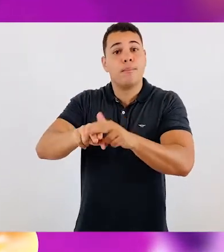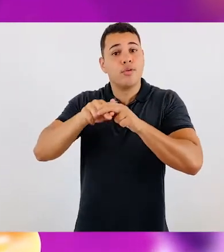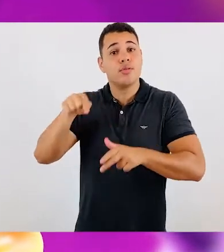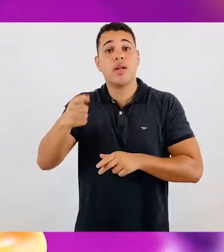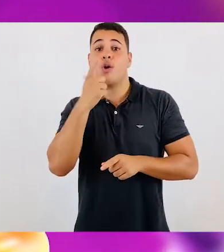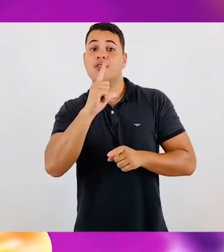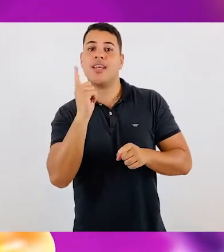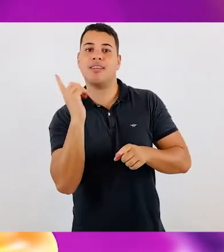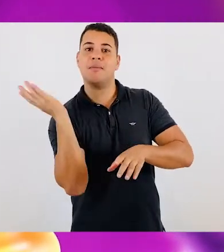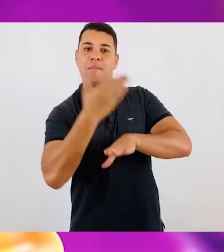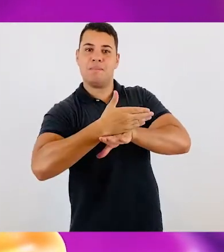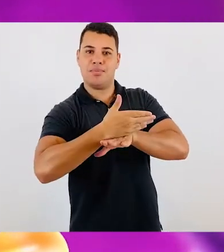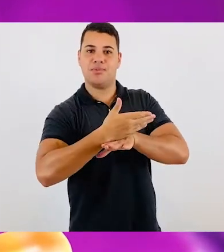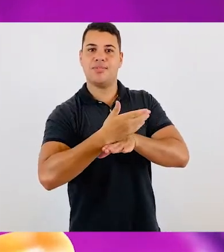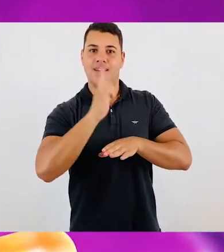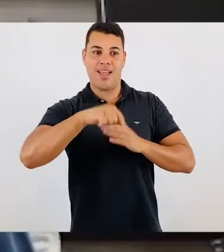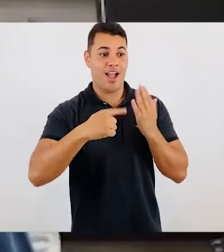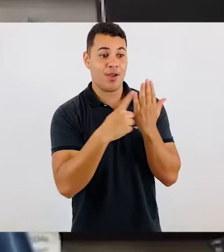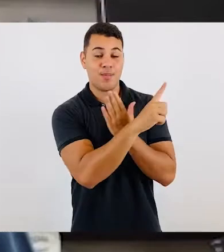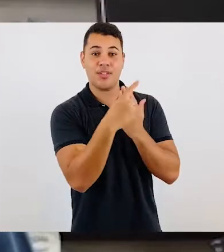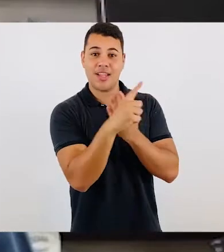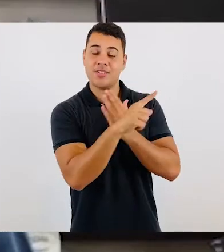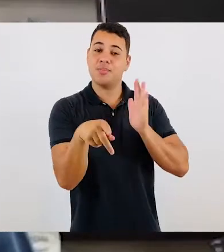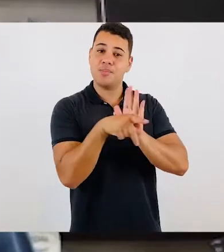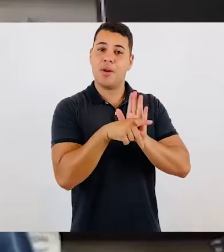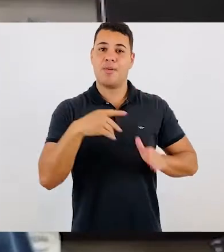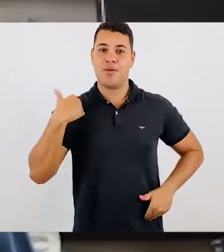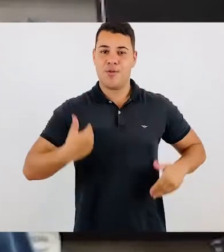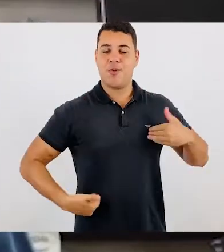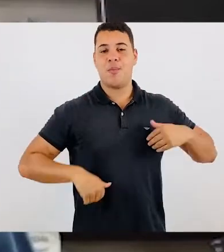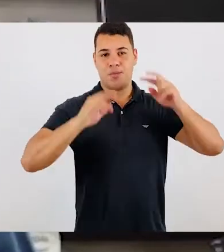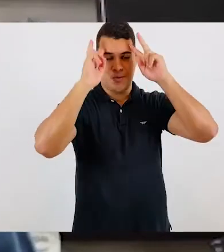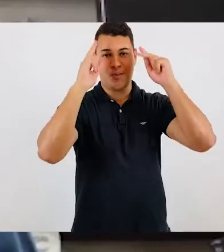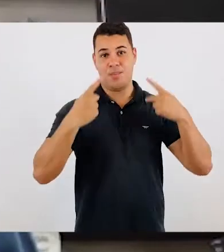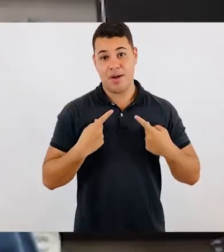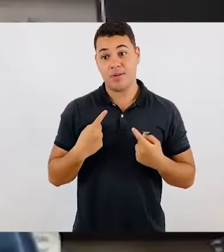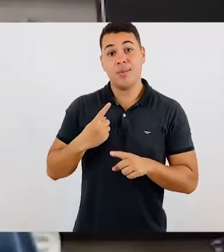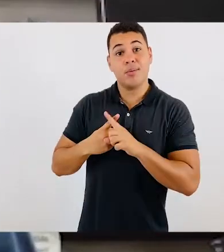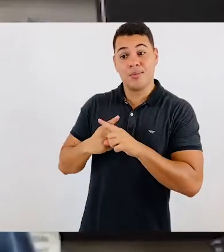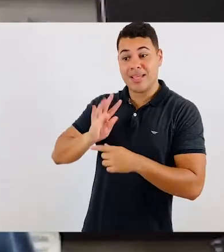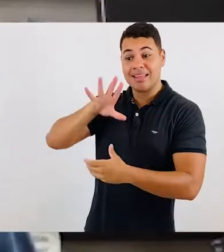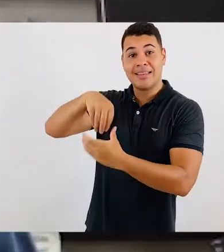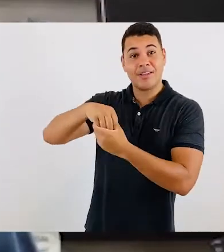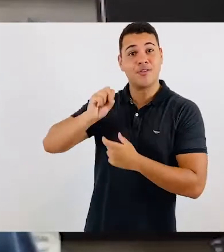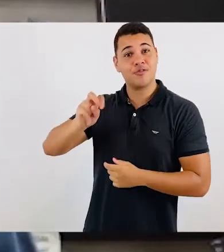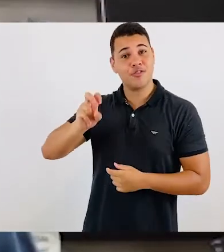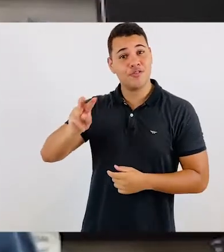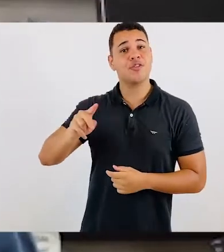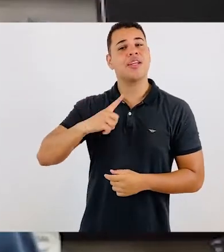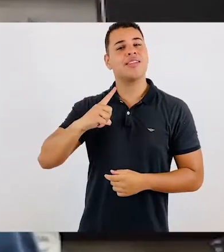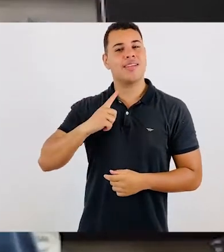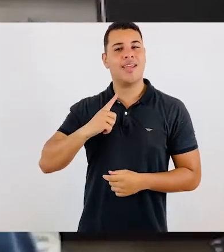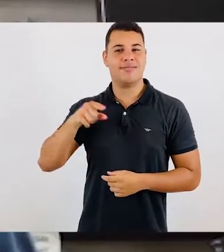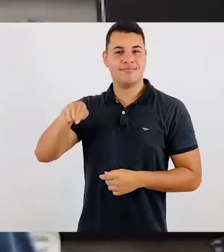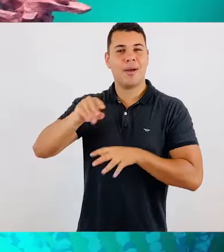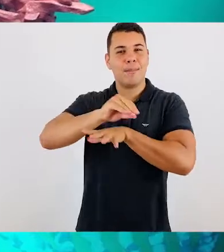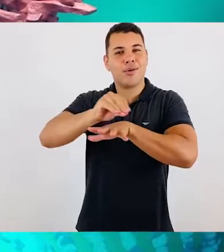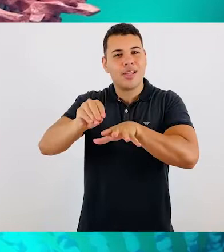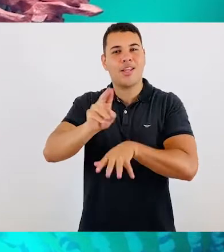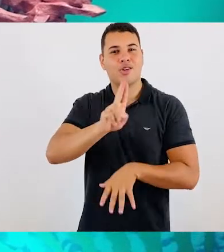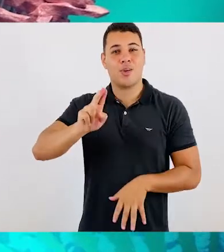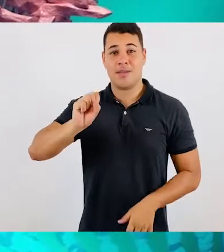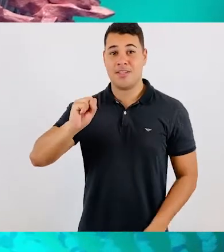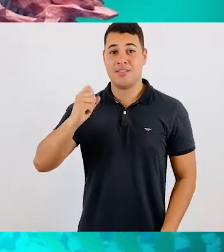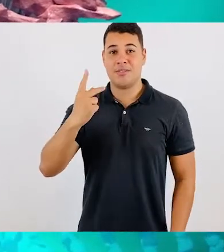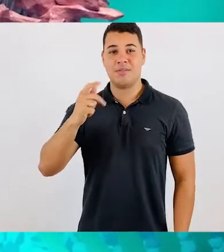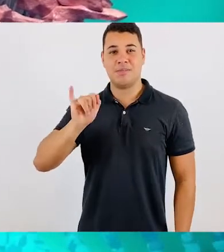genéticas na sua conformação, especialmente na conformação dessa proteína S, a proteína Spike, um